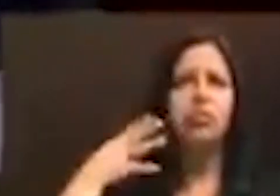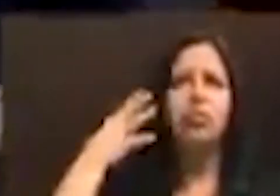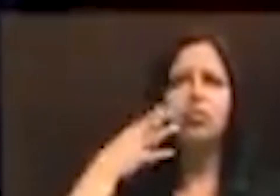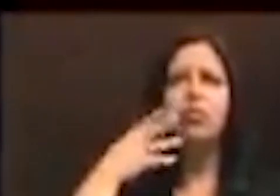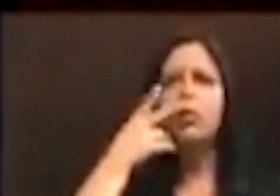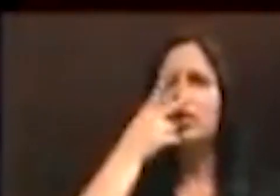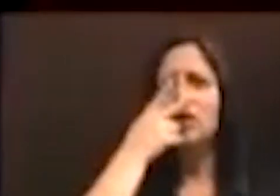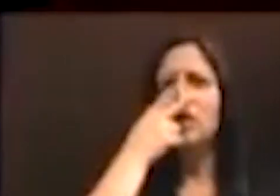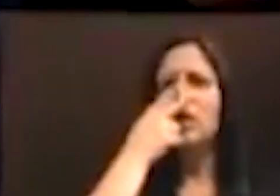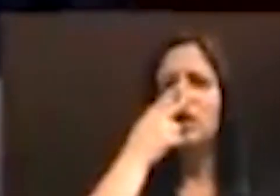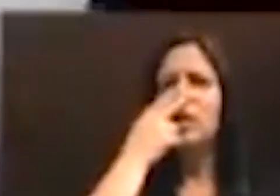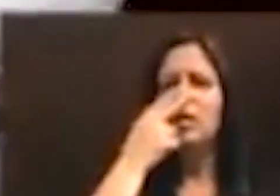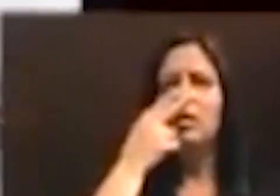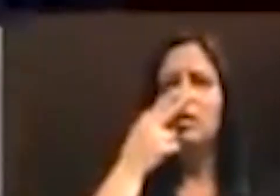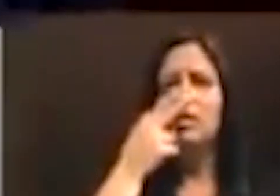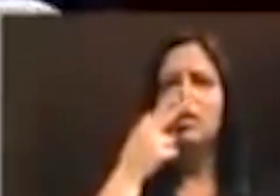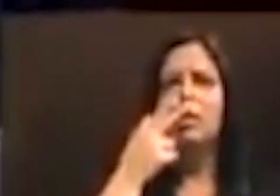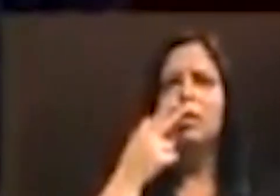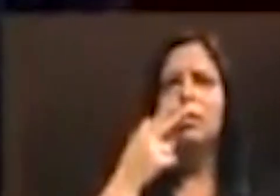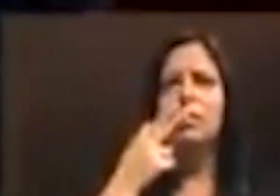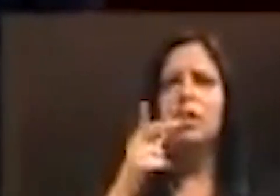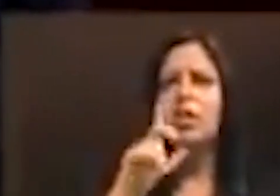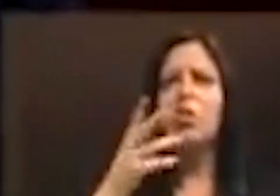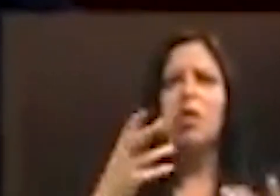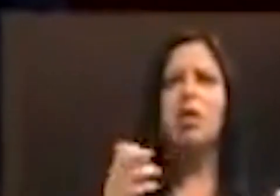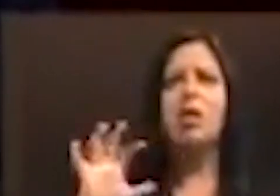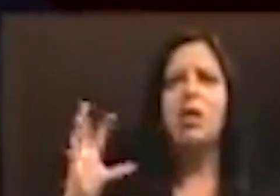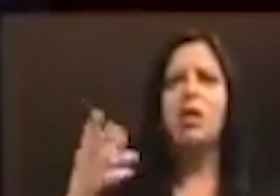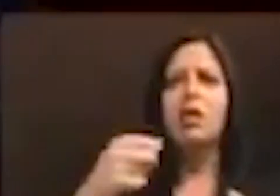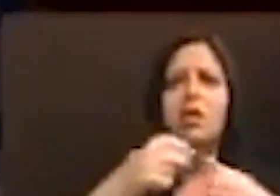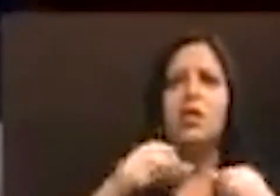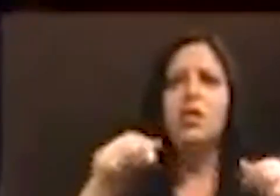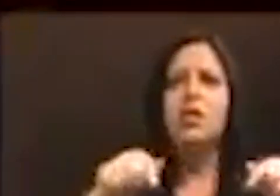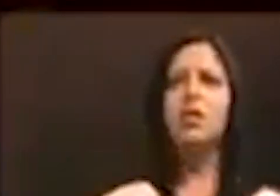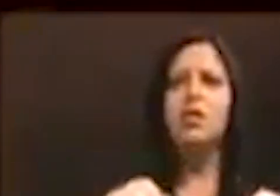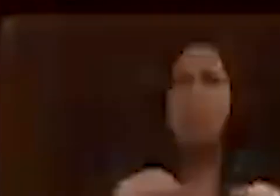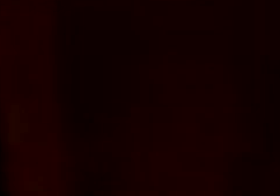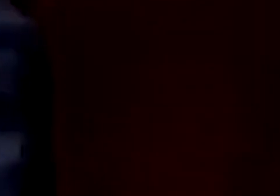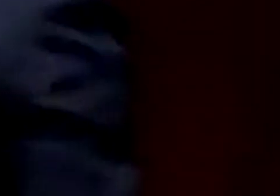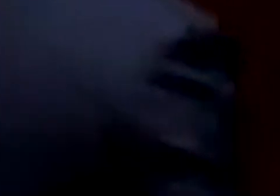covarde, não permitiu que ninguém estivesse aqui para fazer o contraditório.